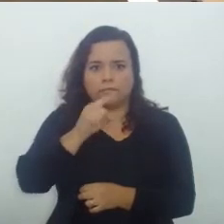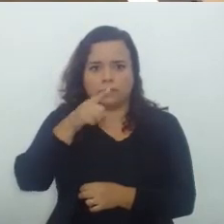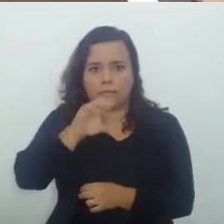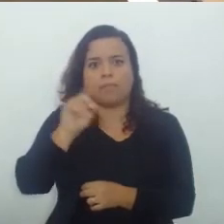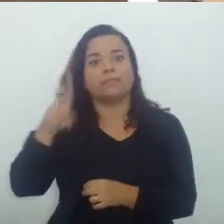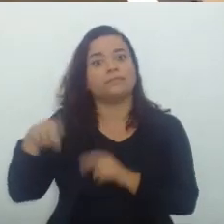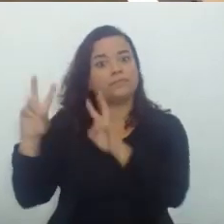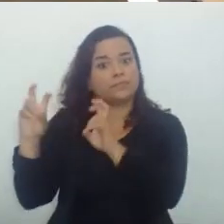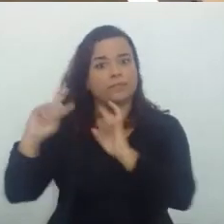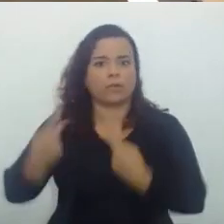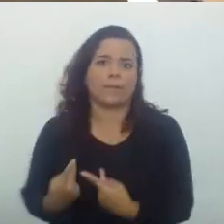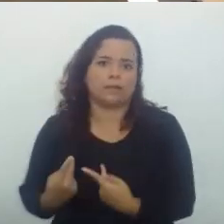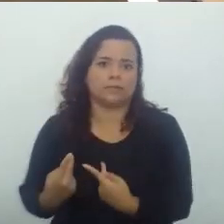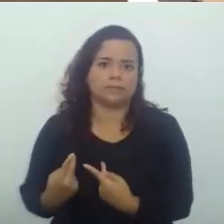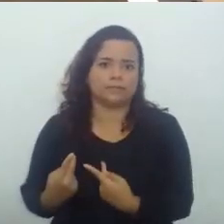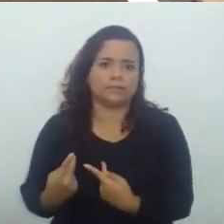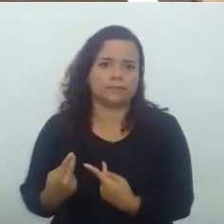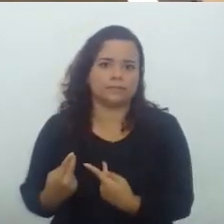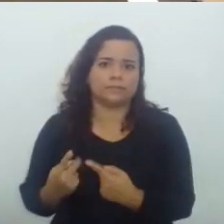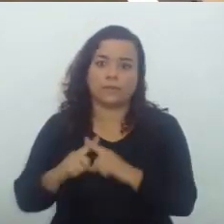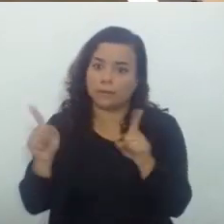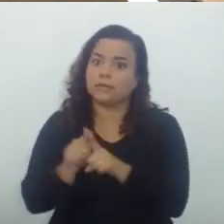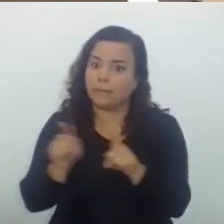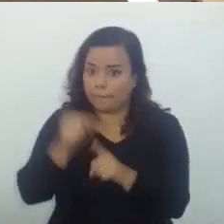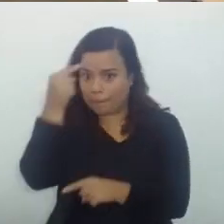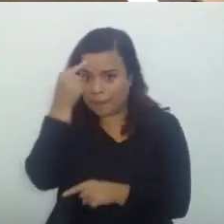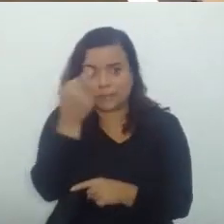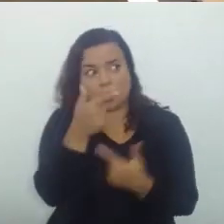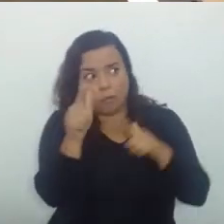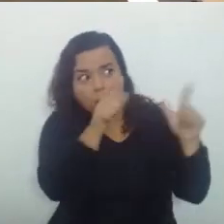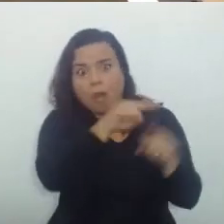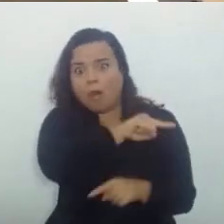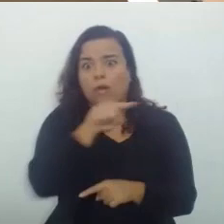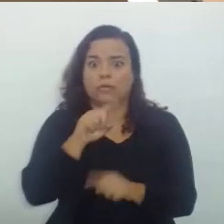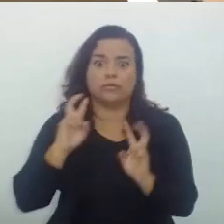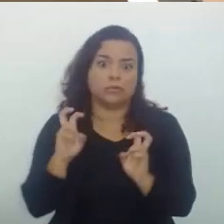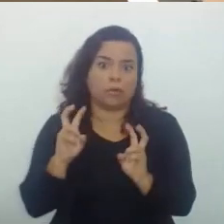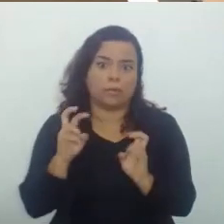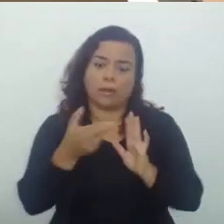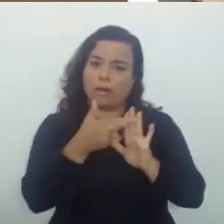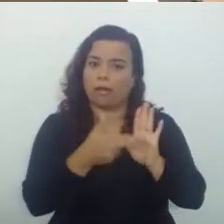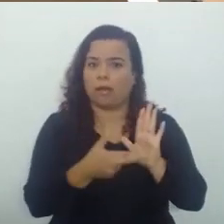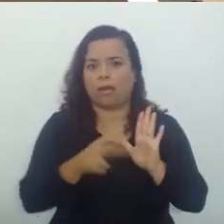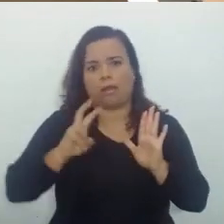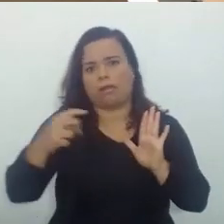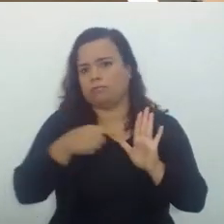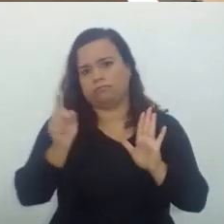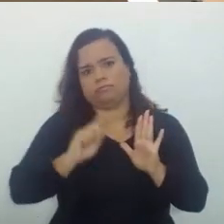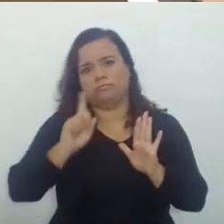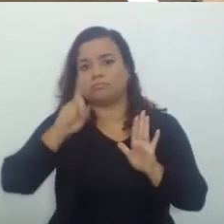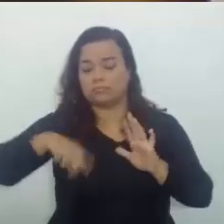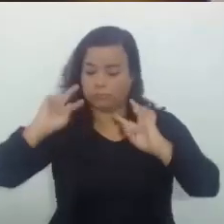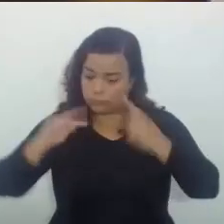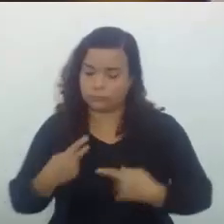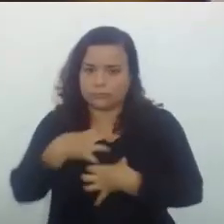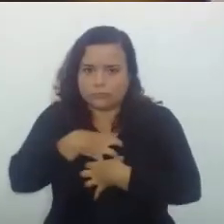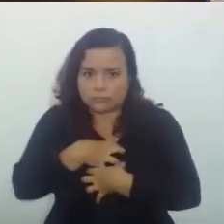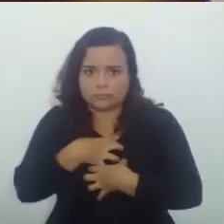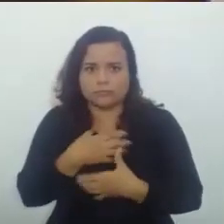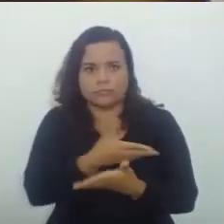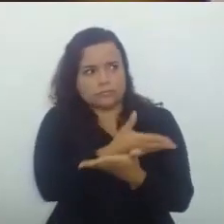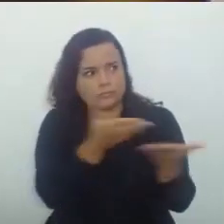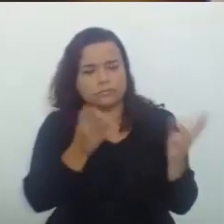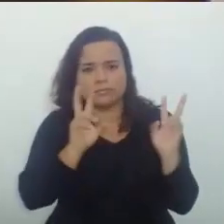humanidade Tem que ser Em relação Aos outros também Porque nós estamos Falando de regra Mas eu estou dizendo Que humanitária Até porque eles Também